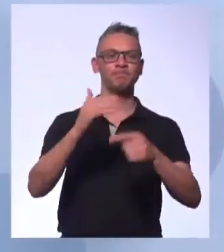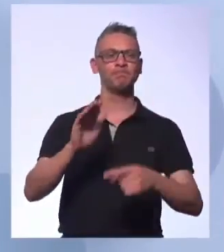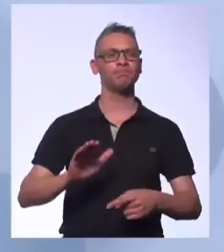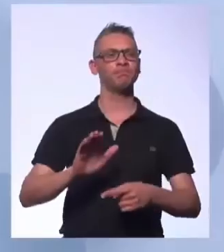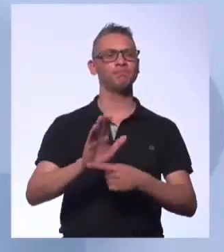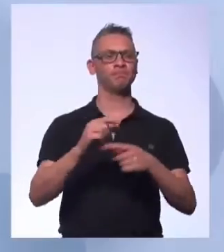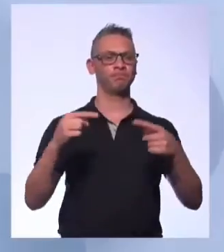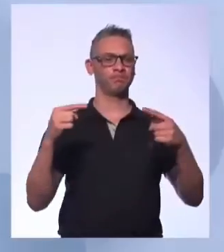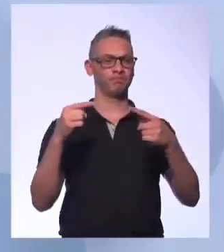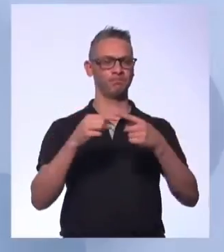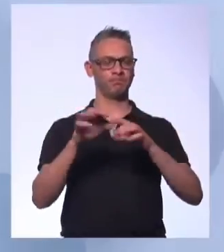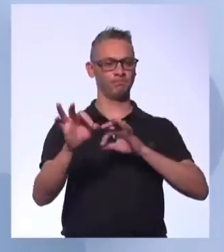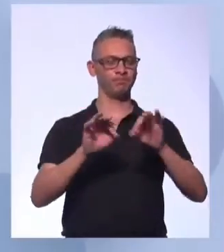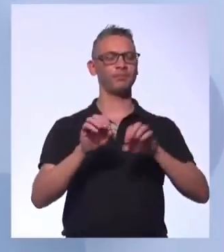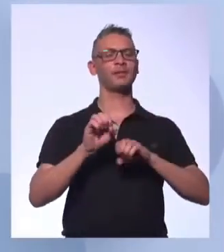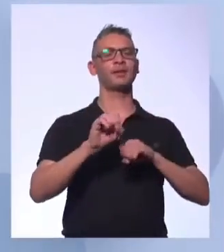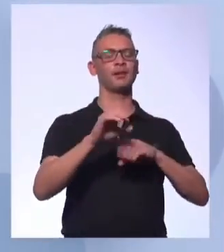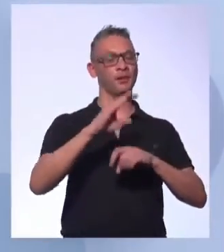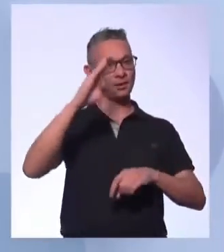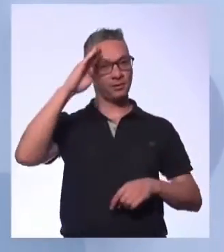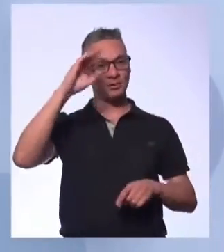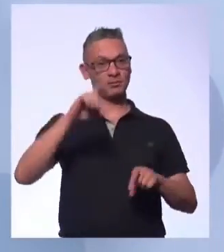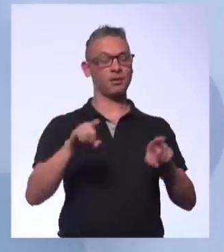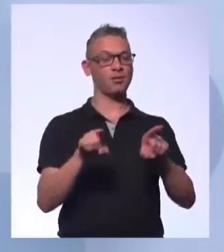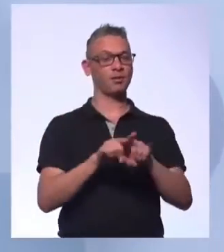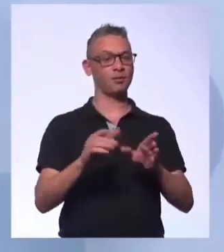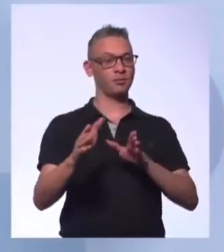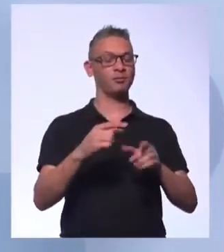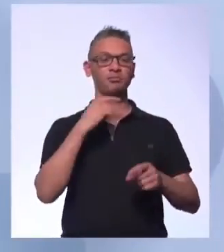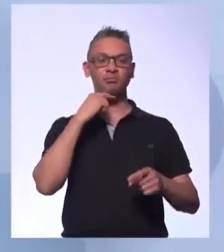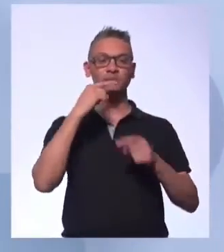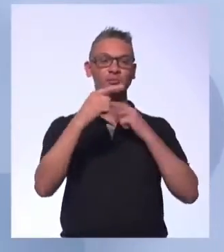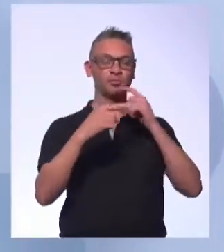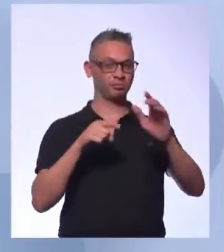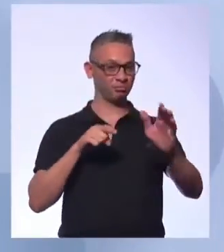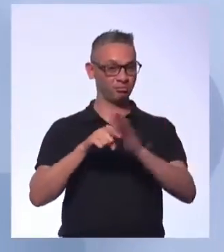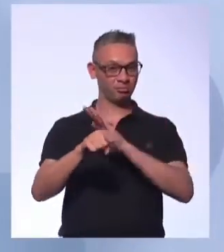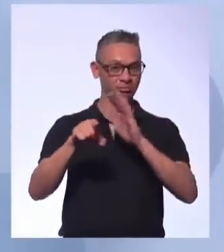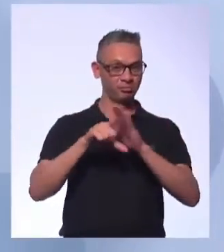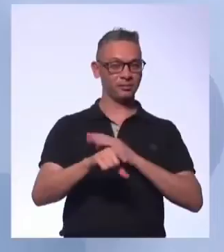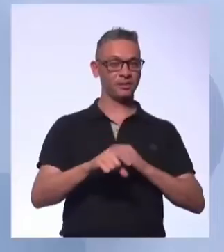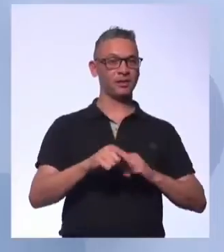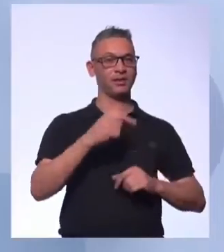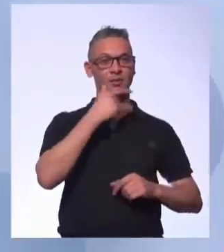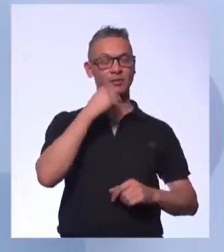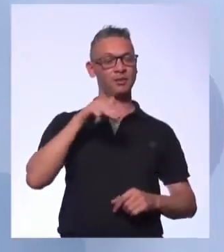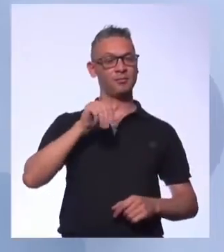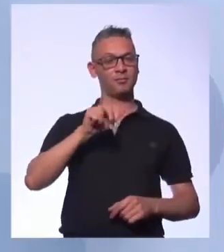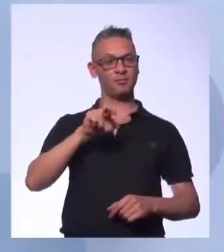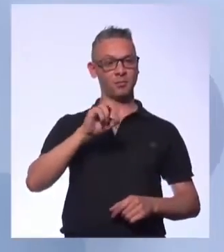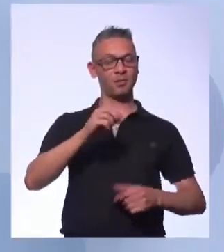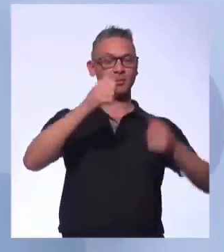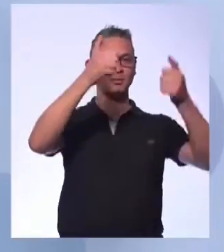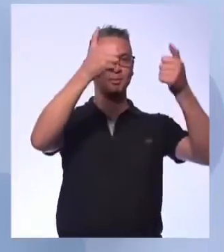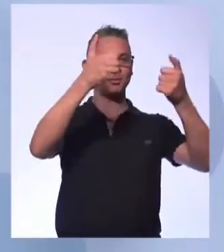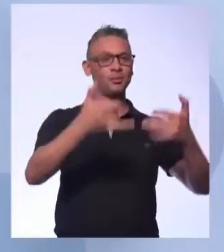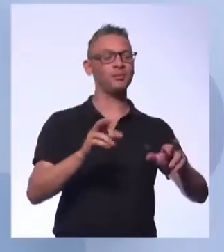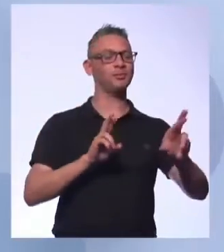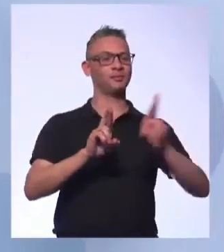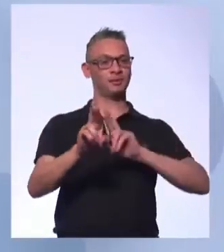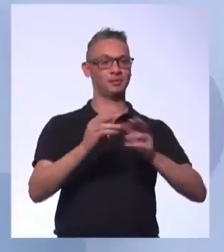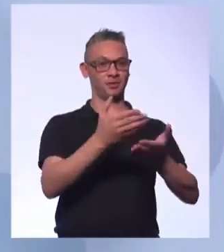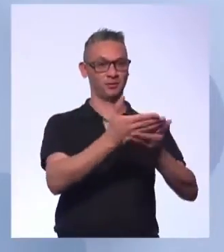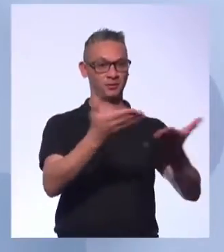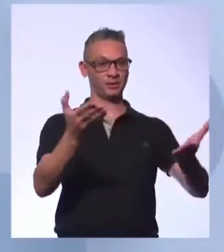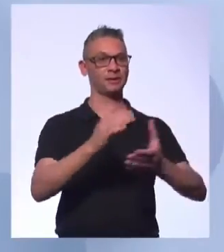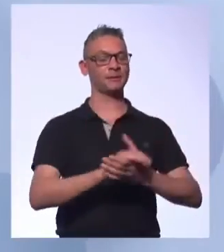interação ao longo da aula e, principalmente, no momento das dúvidas, ao final, o Mauro levanta essa bola e a gente, de repente, responde isso daí para